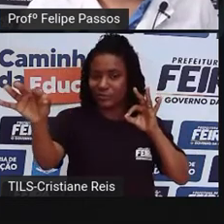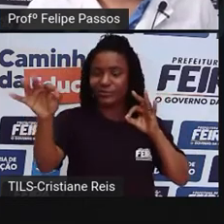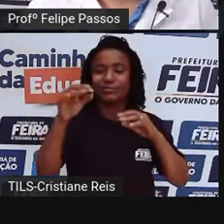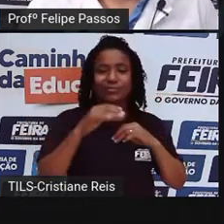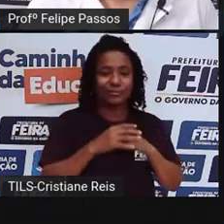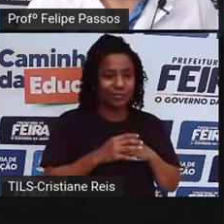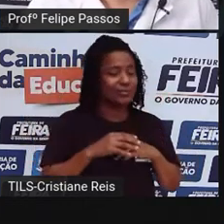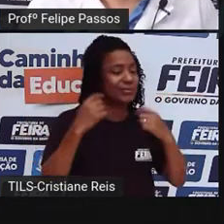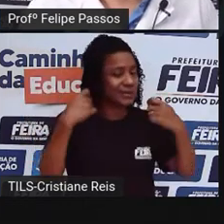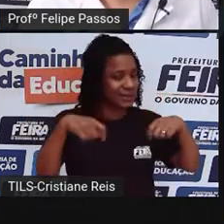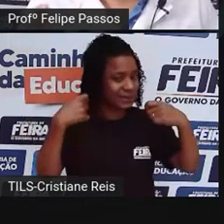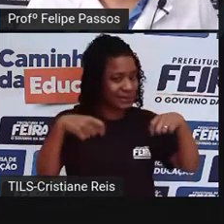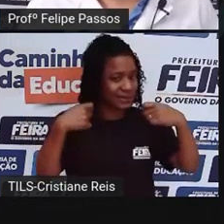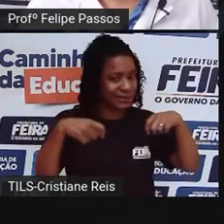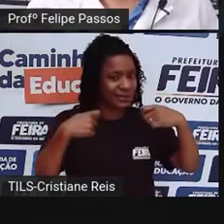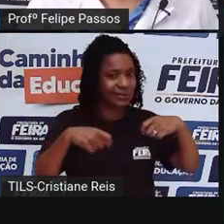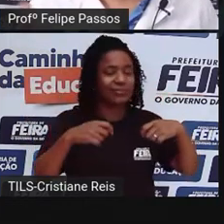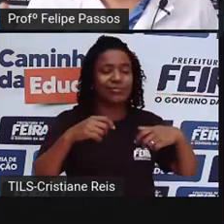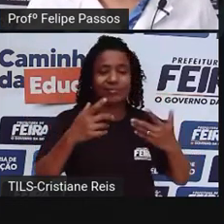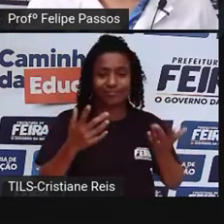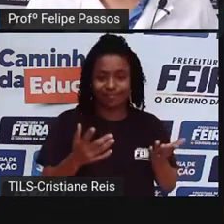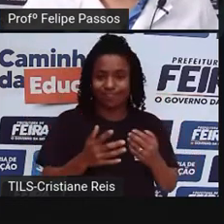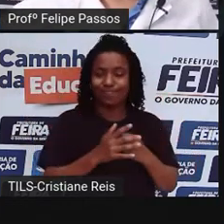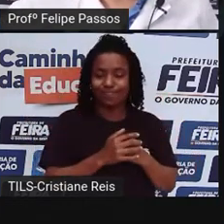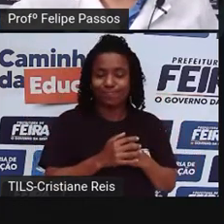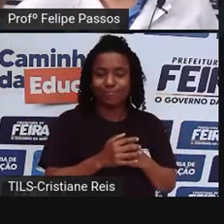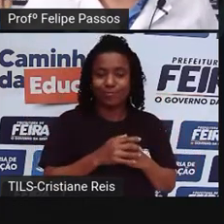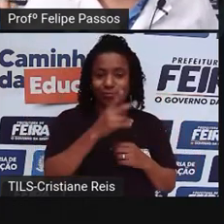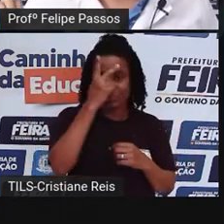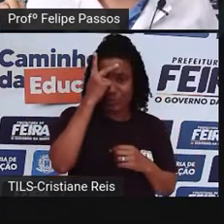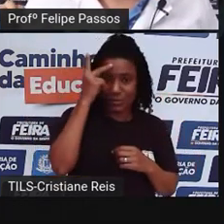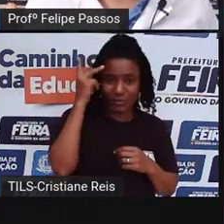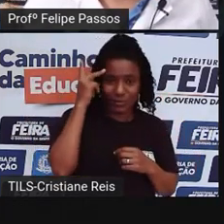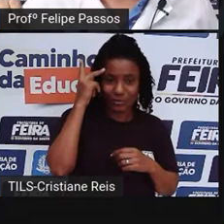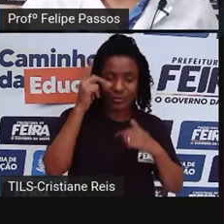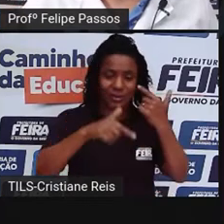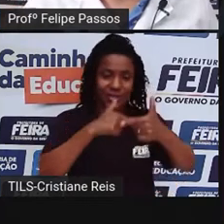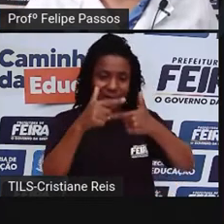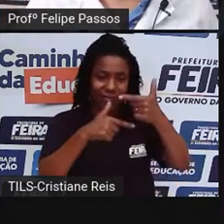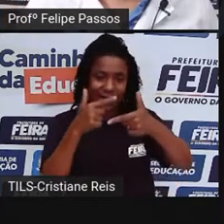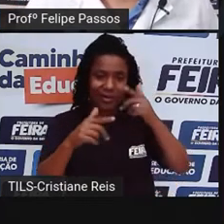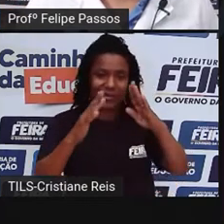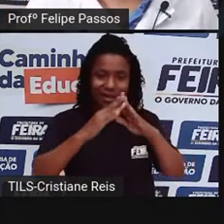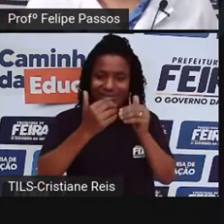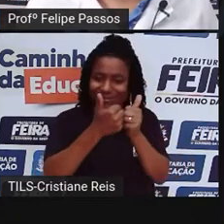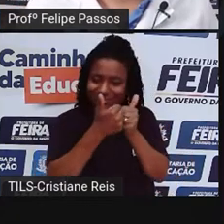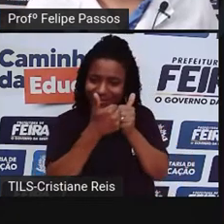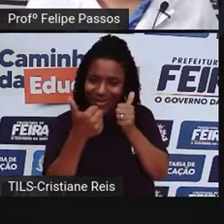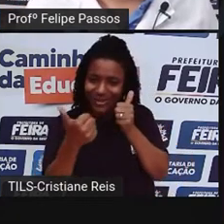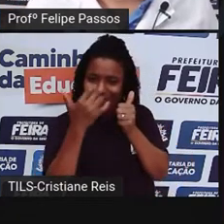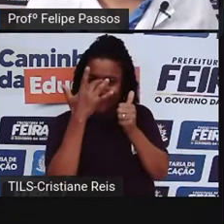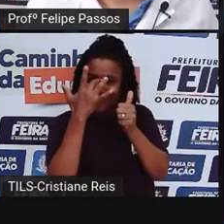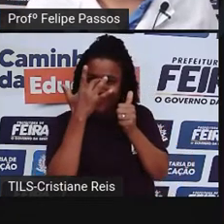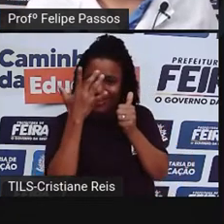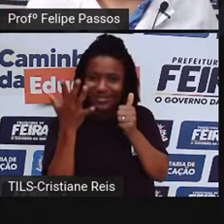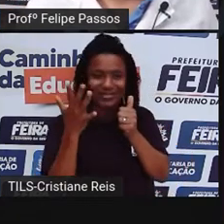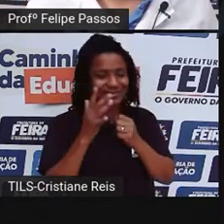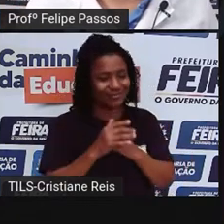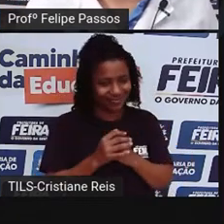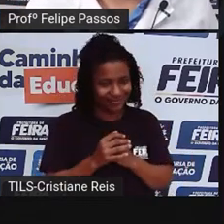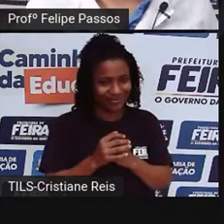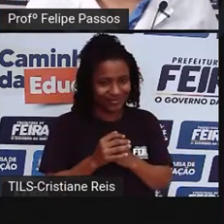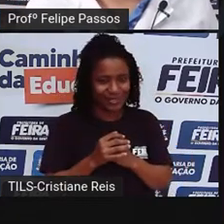necessidade mesmo. Mas se a pessoa, por acaso, consegue um emprego mais próximo de casa, consequentemente ela polui menos.